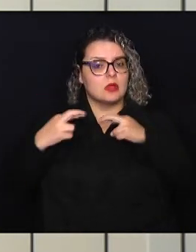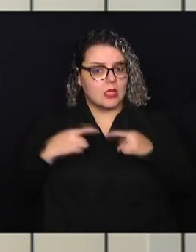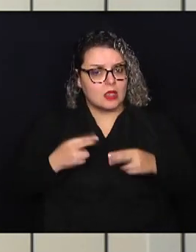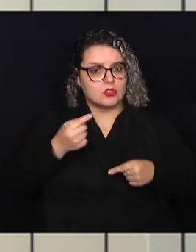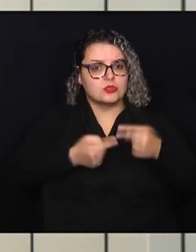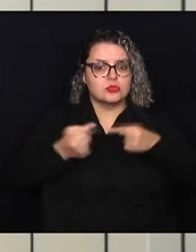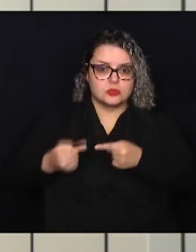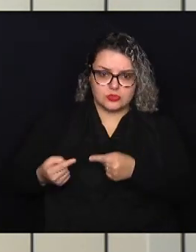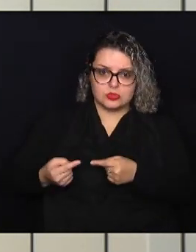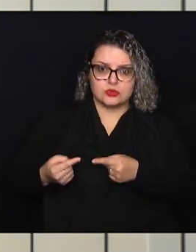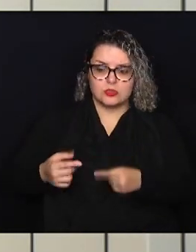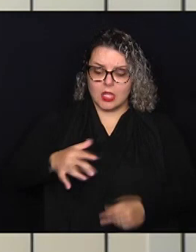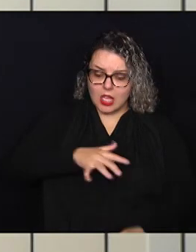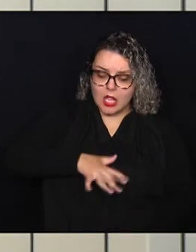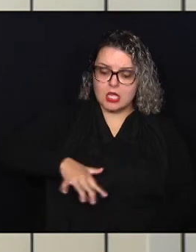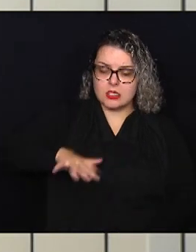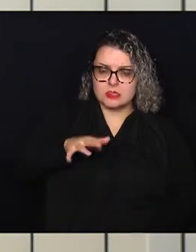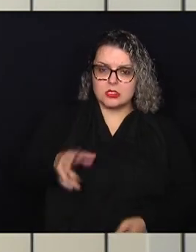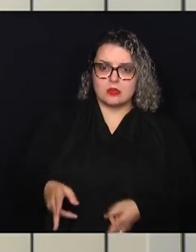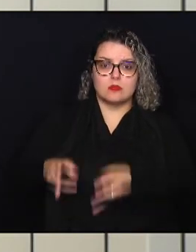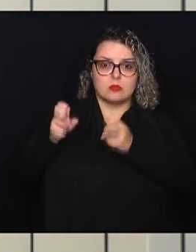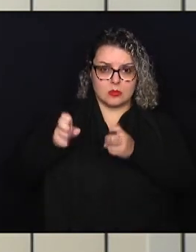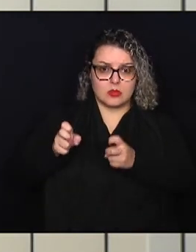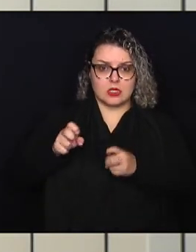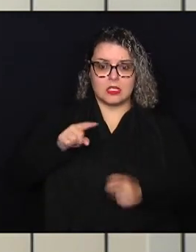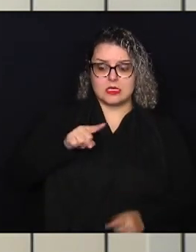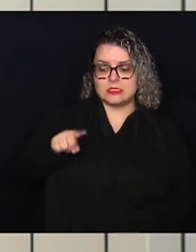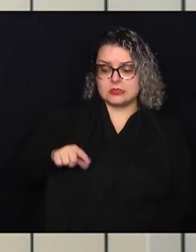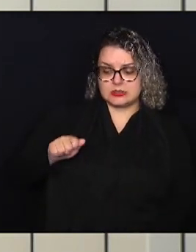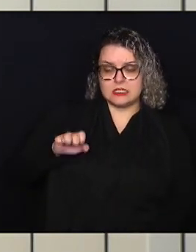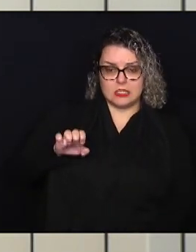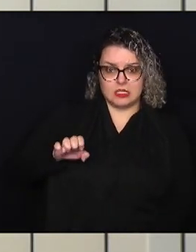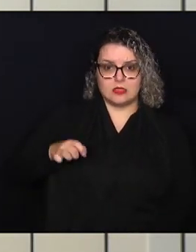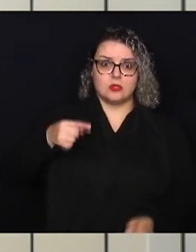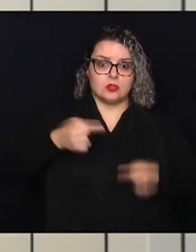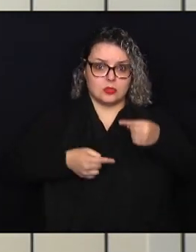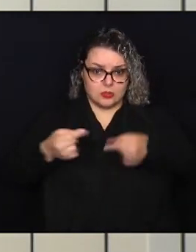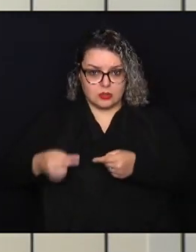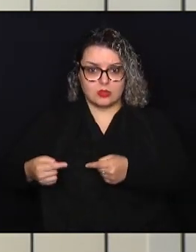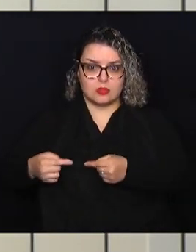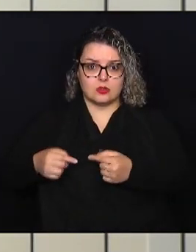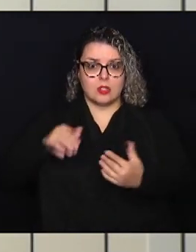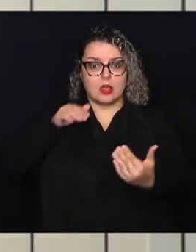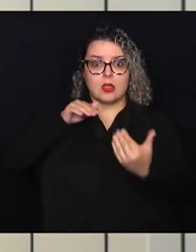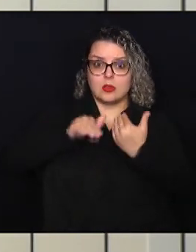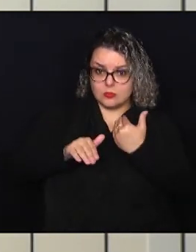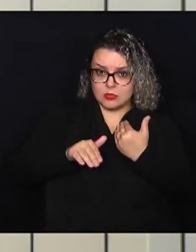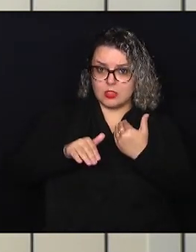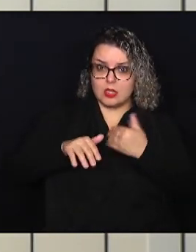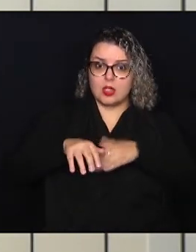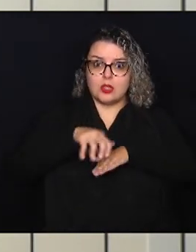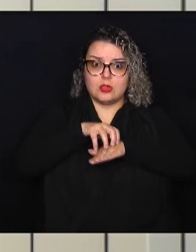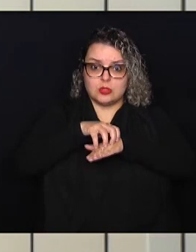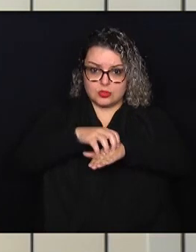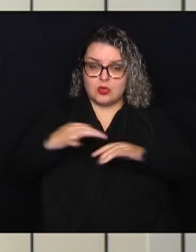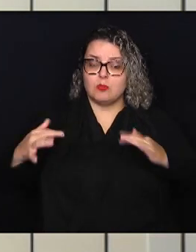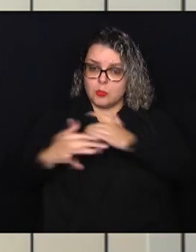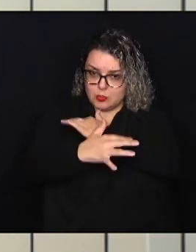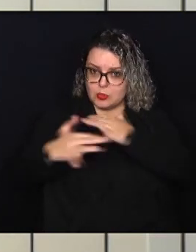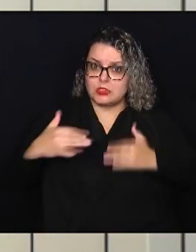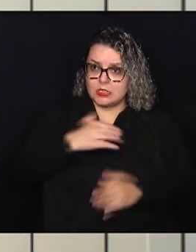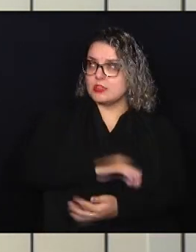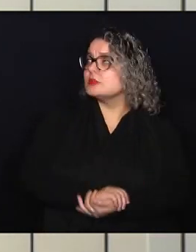discutir as áreas identificadas como ZAI, e debateu sobre trânsito e mobilidade urbana.